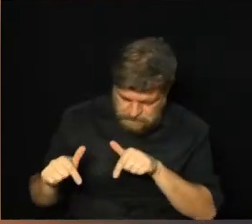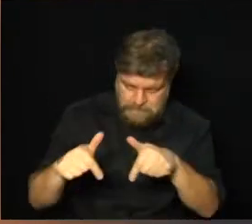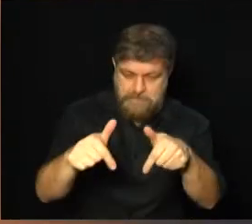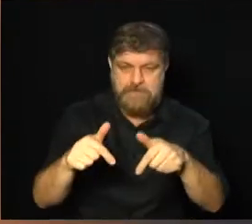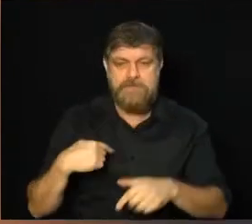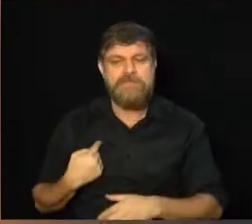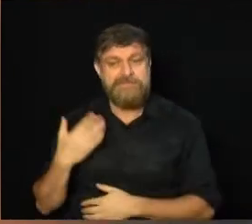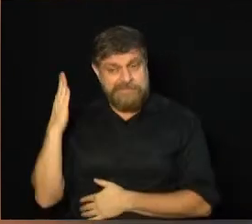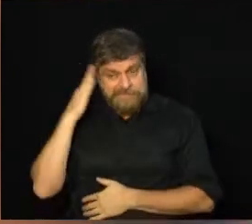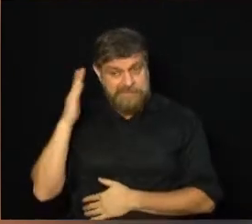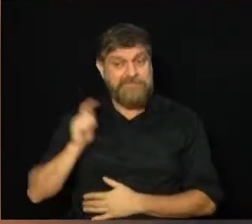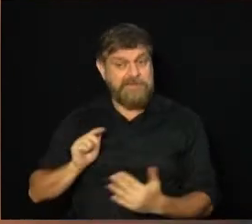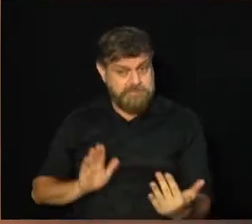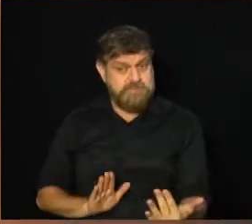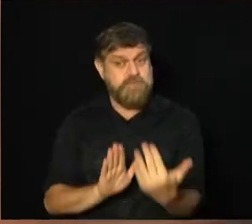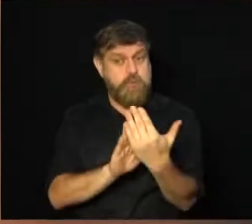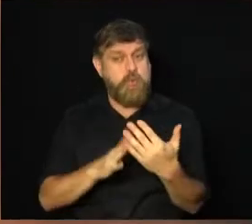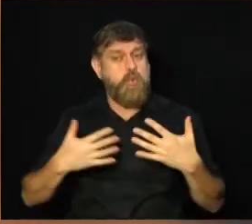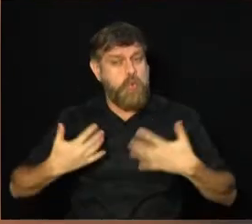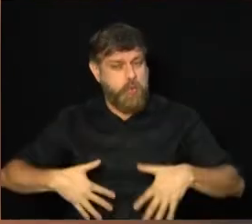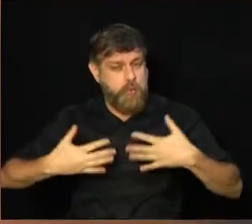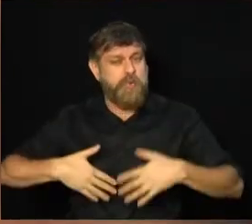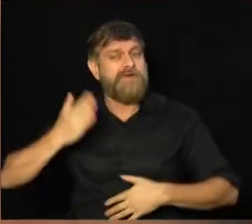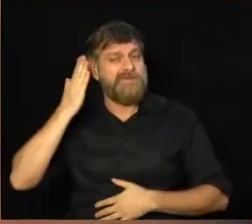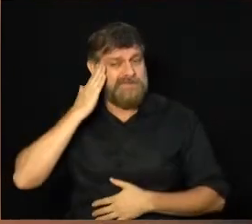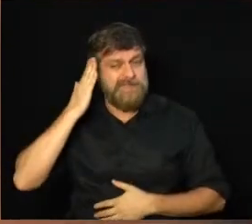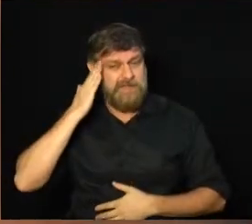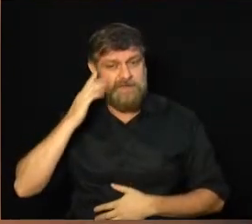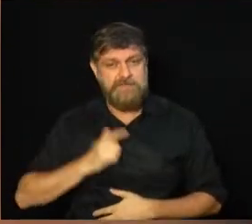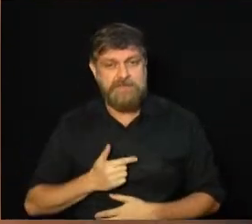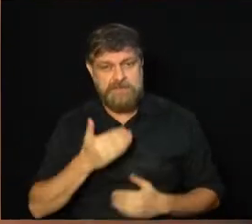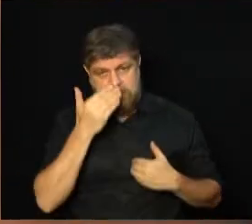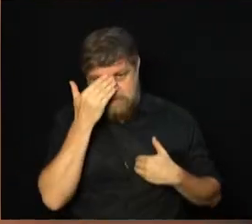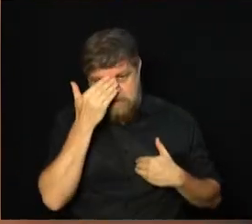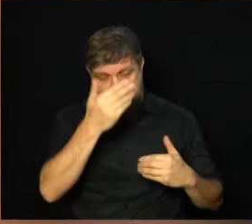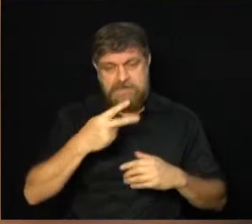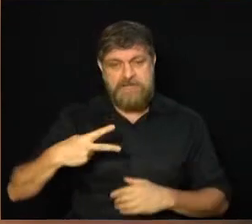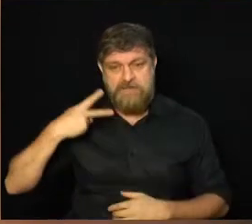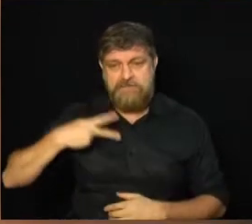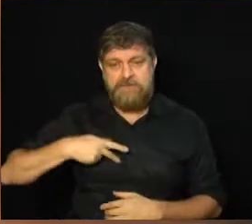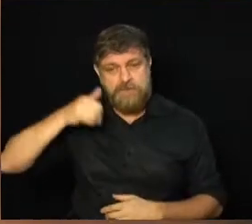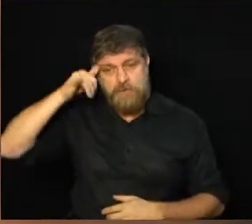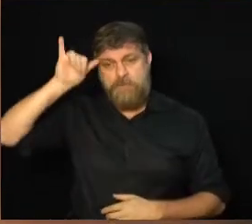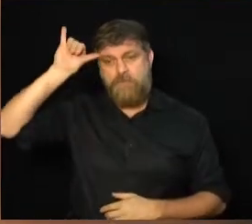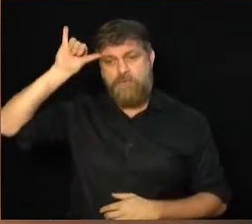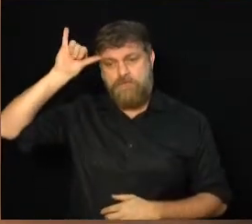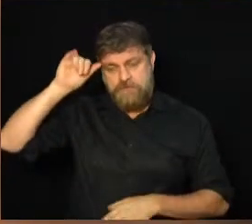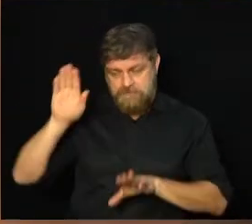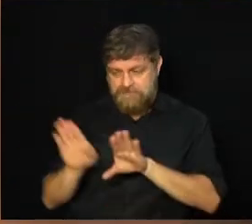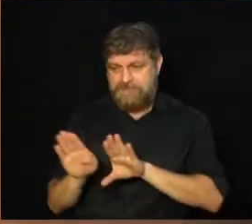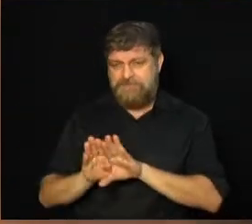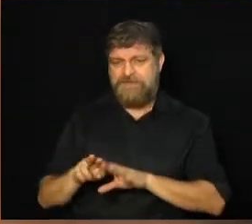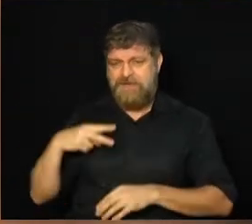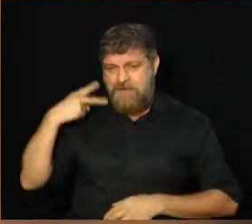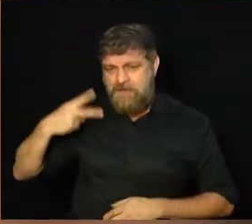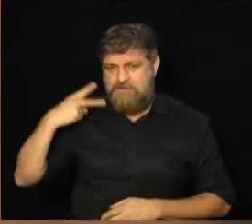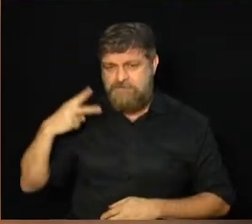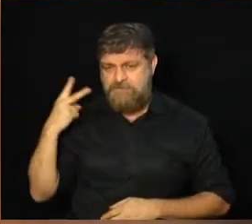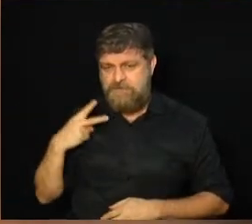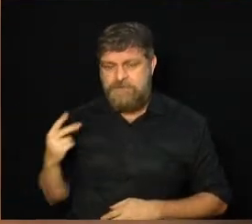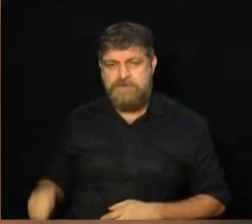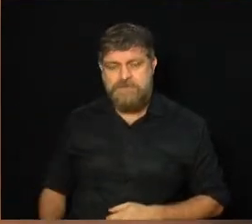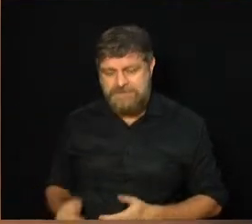a gente já está sabendo que vai ter bastante luta aí pela frente. agradecer ao vereador Paulo Burro, que também é um vereador aqui, que a gente